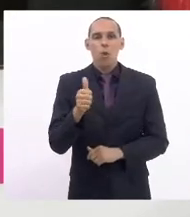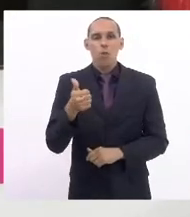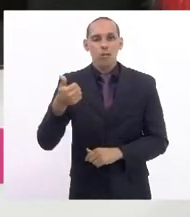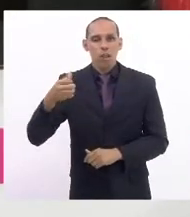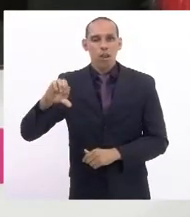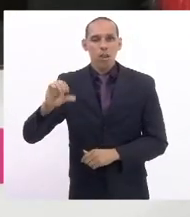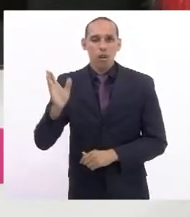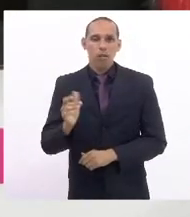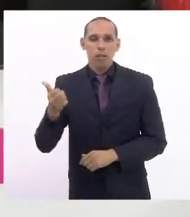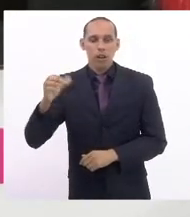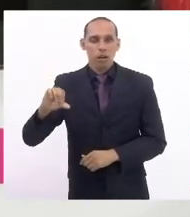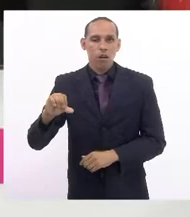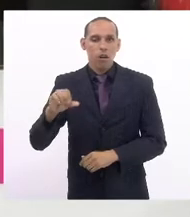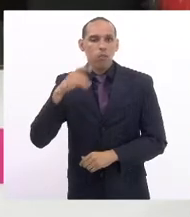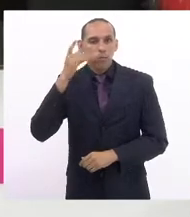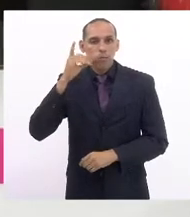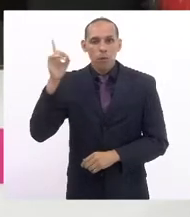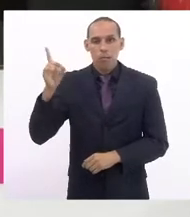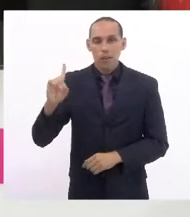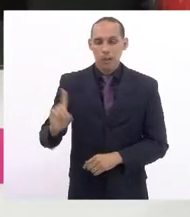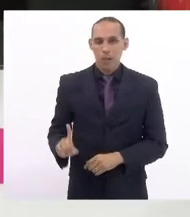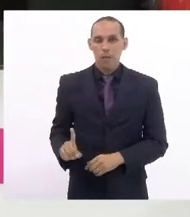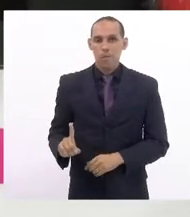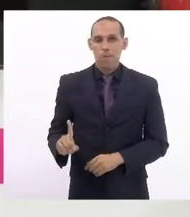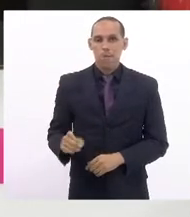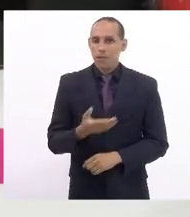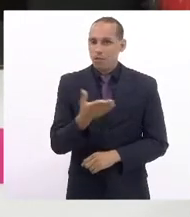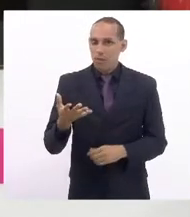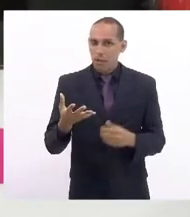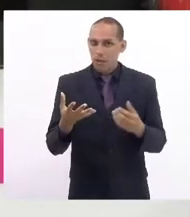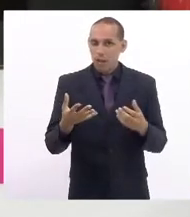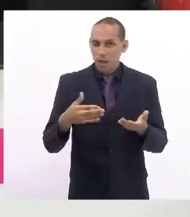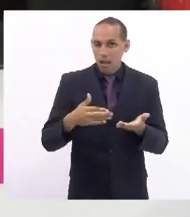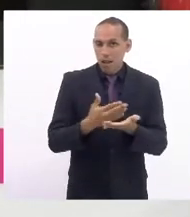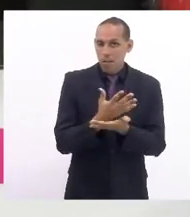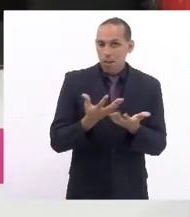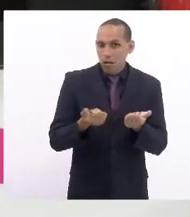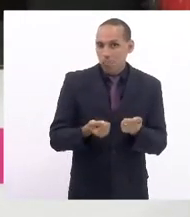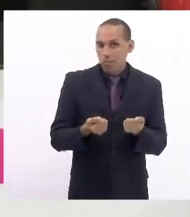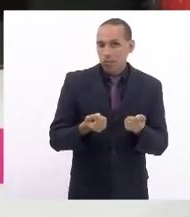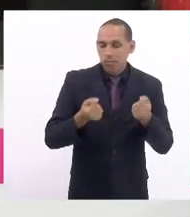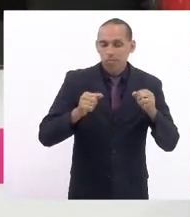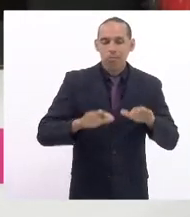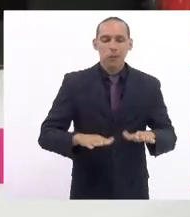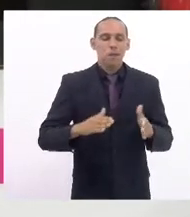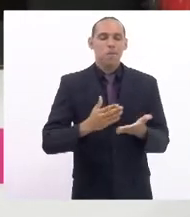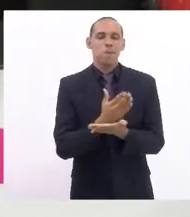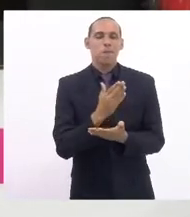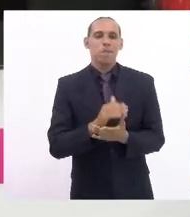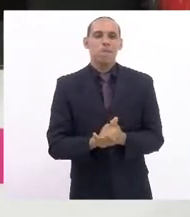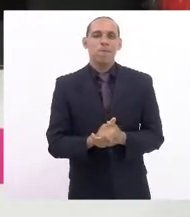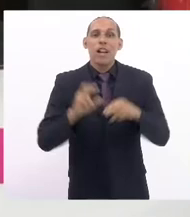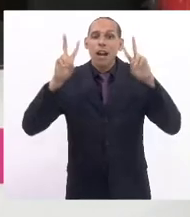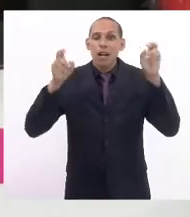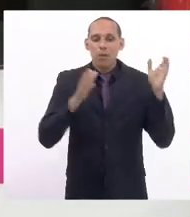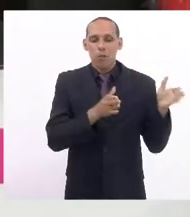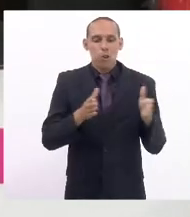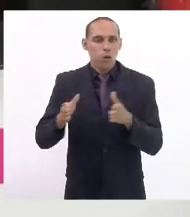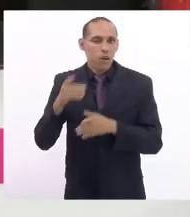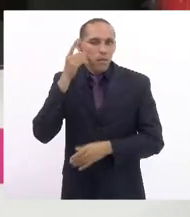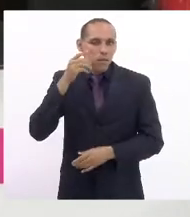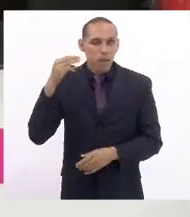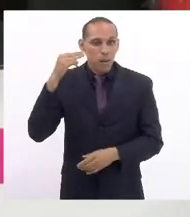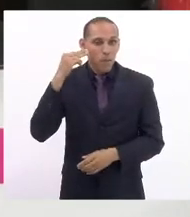2019 da deputada Dani Monteiro senhores que aprovam e não estão aprovados uma questão de ordem pedida pela deputada